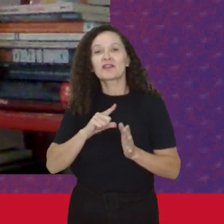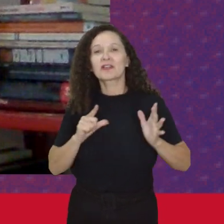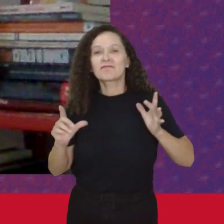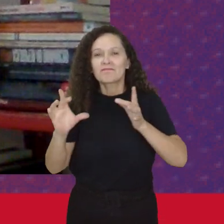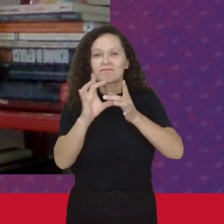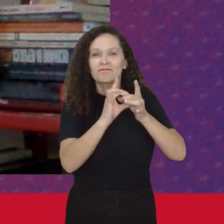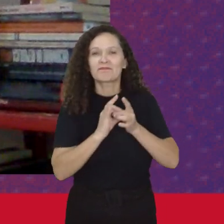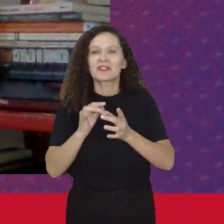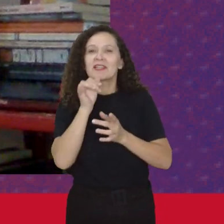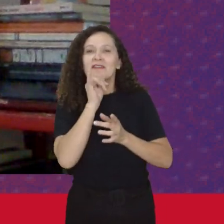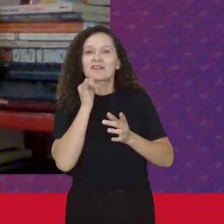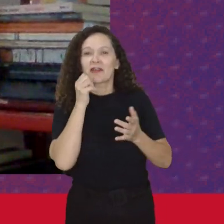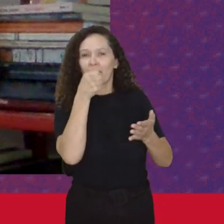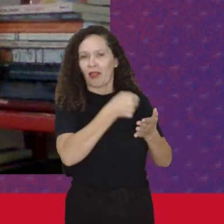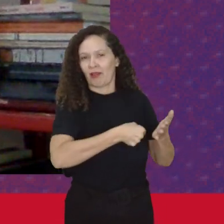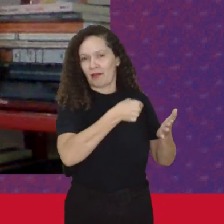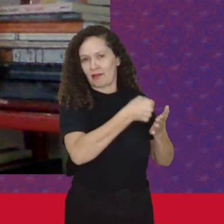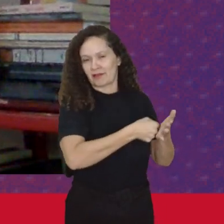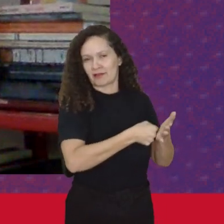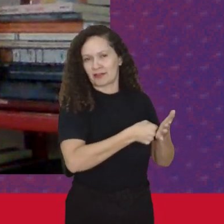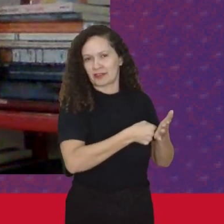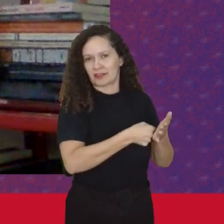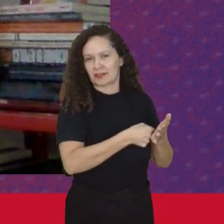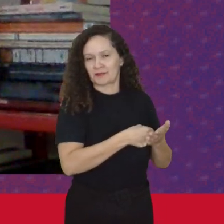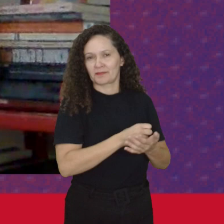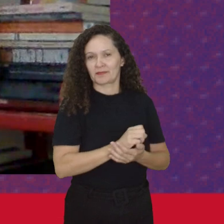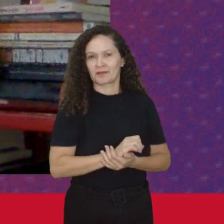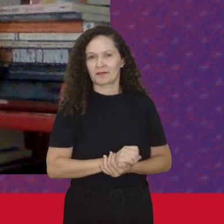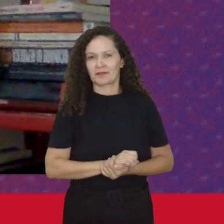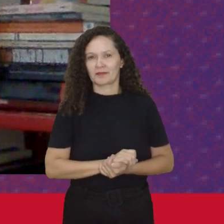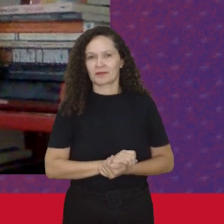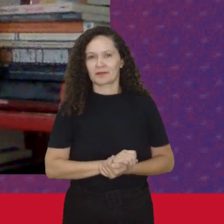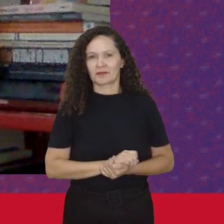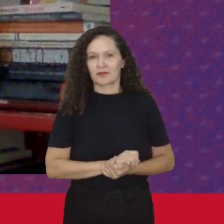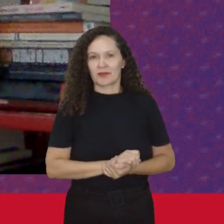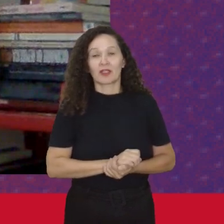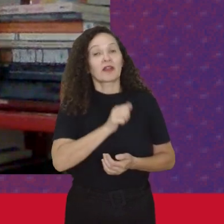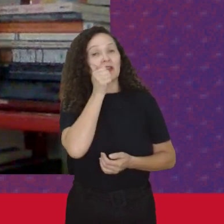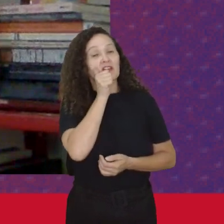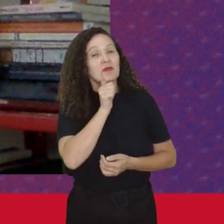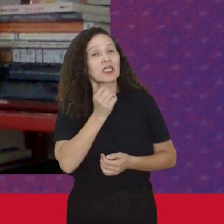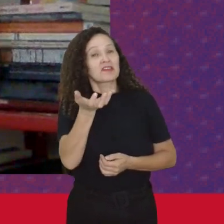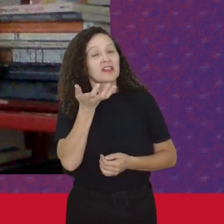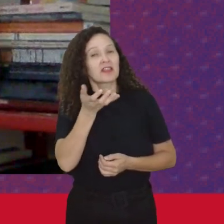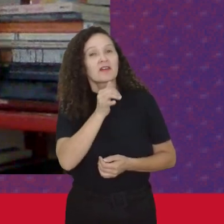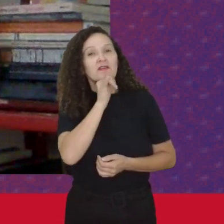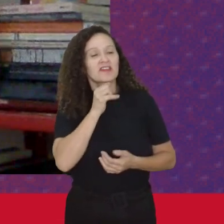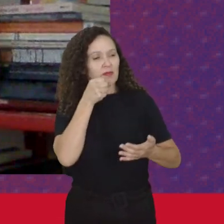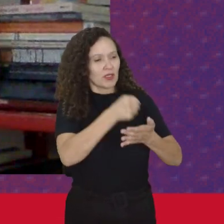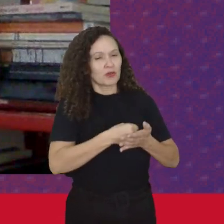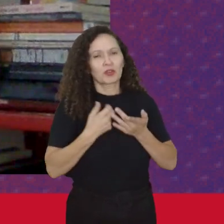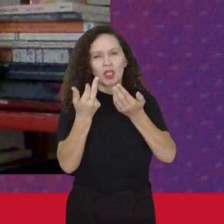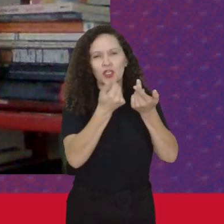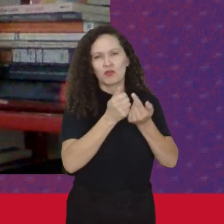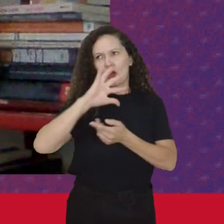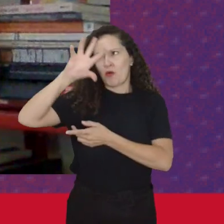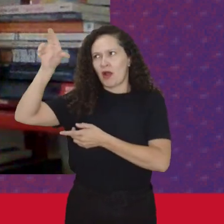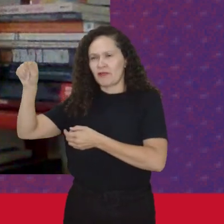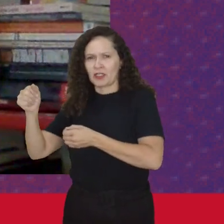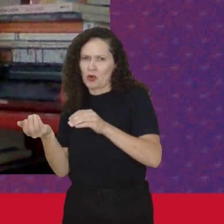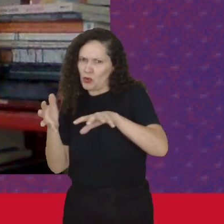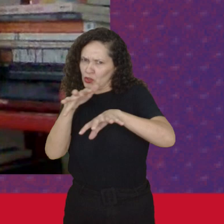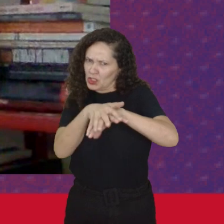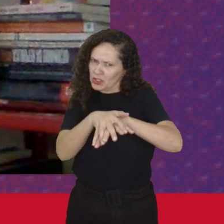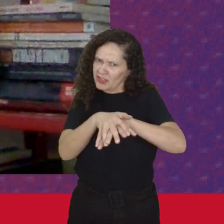Por exemplo lutas Por independência Dos países Africanos Contra o colonialismo